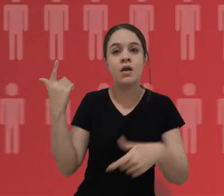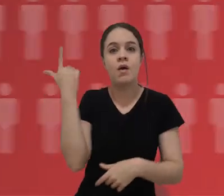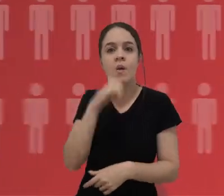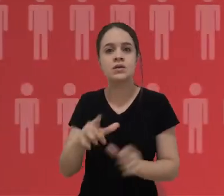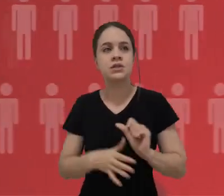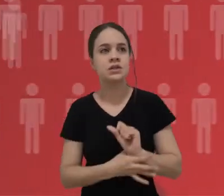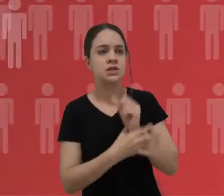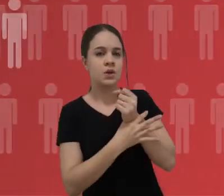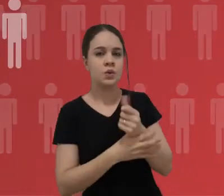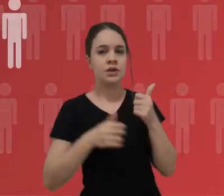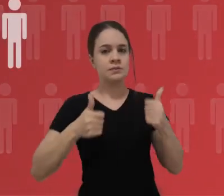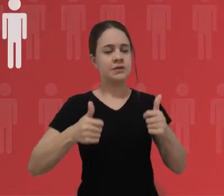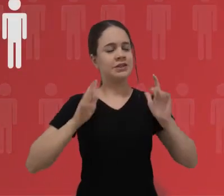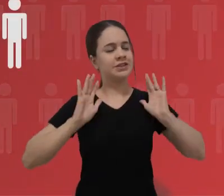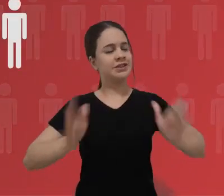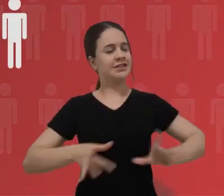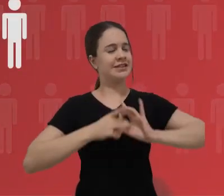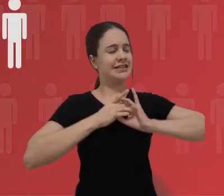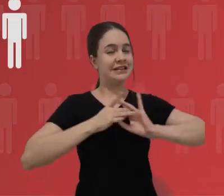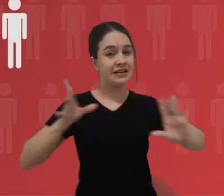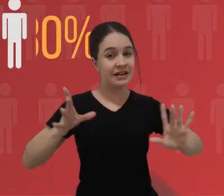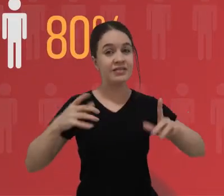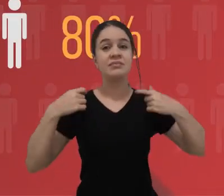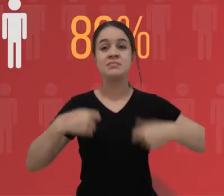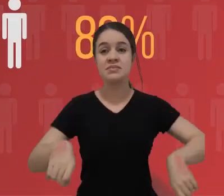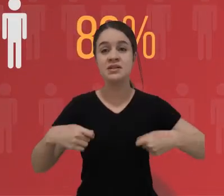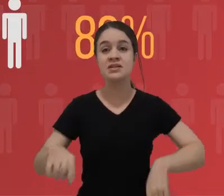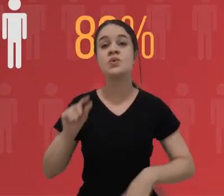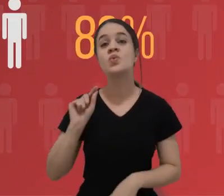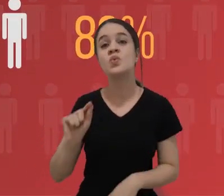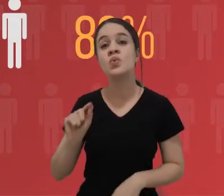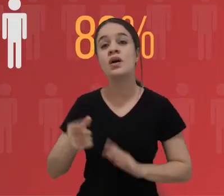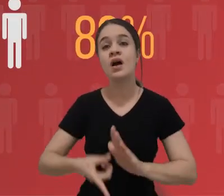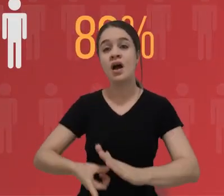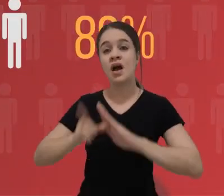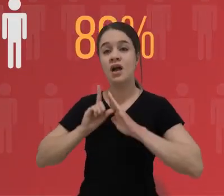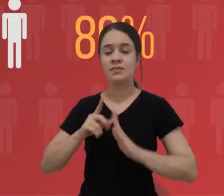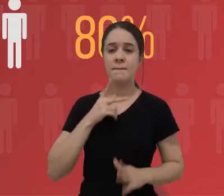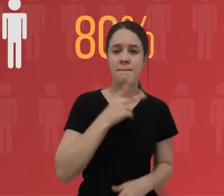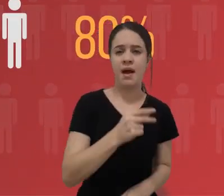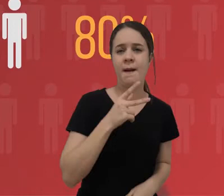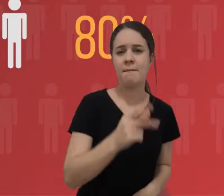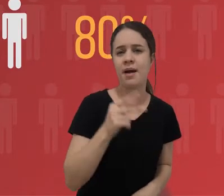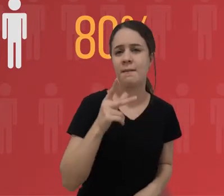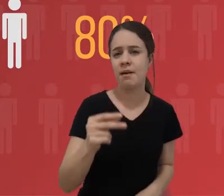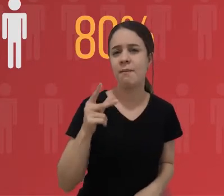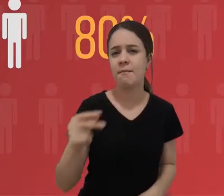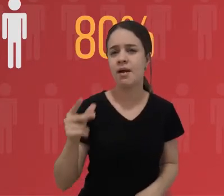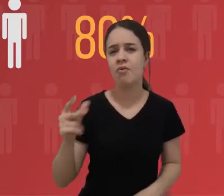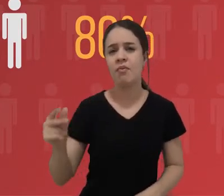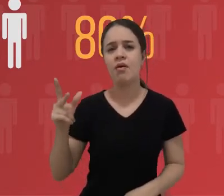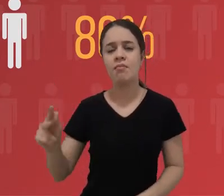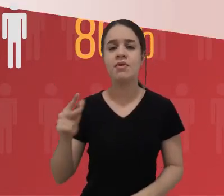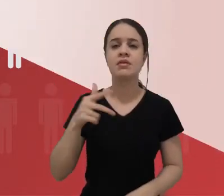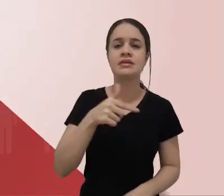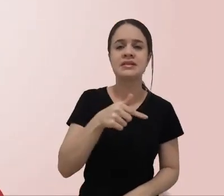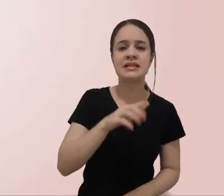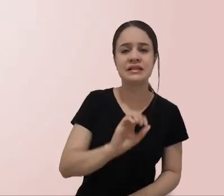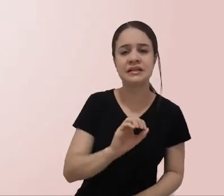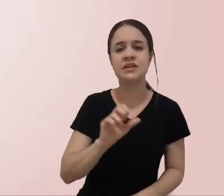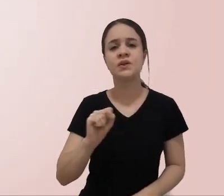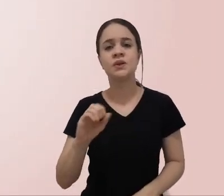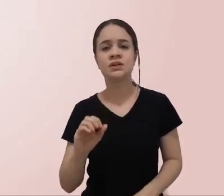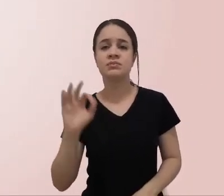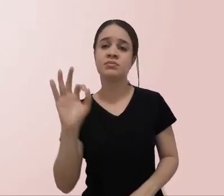coletiva, é preciso vacinar entre 70% e 80% da população, e isso exige um